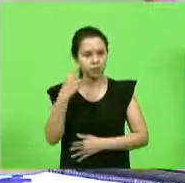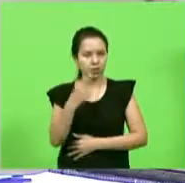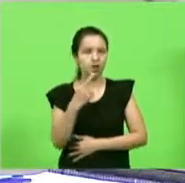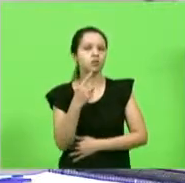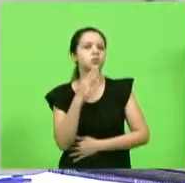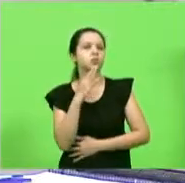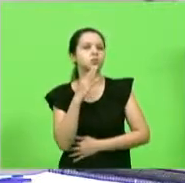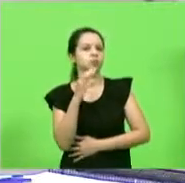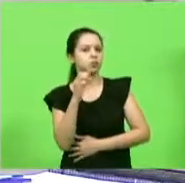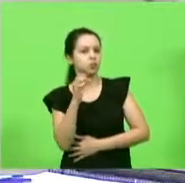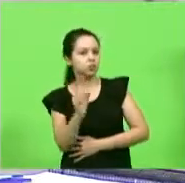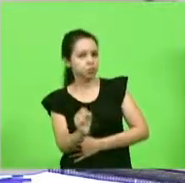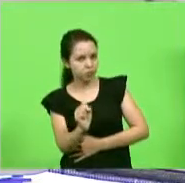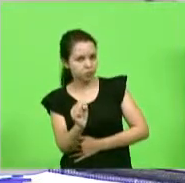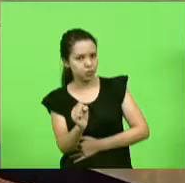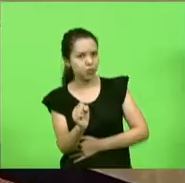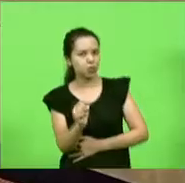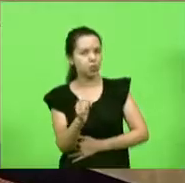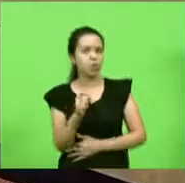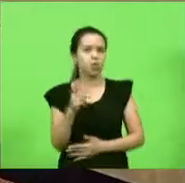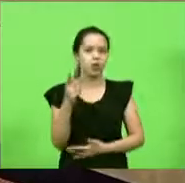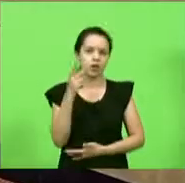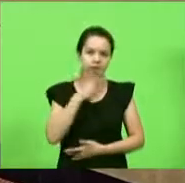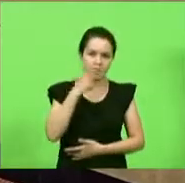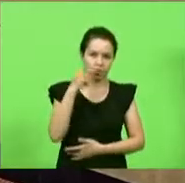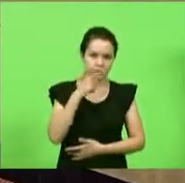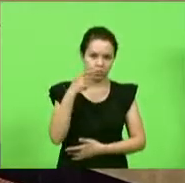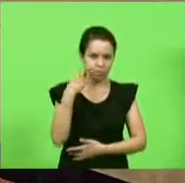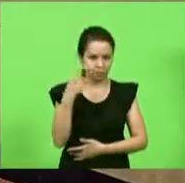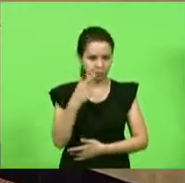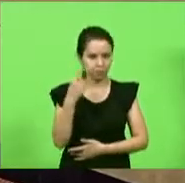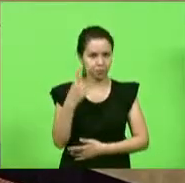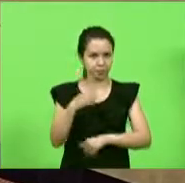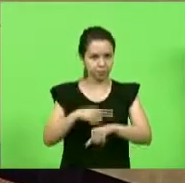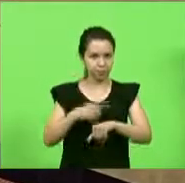Próximo inscrito, deputado Kennedy Nunes, por 10 minutos, deputado.